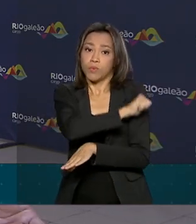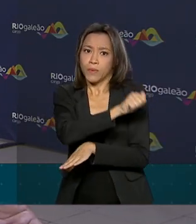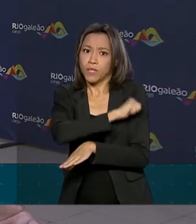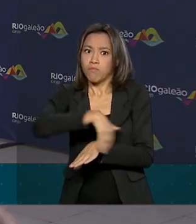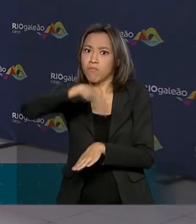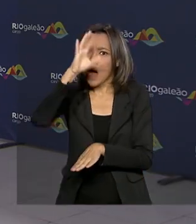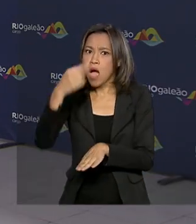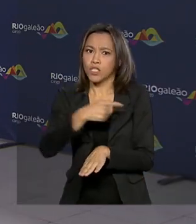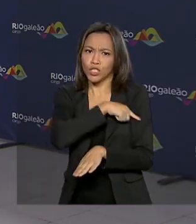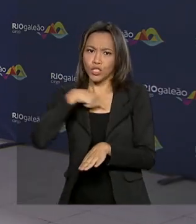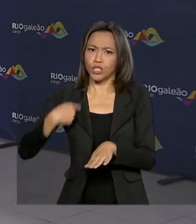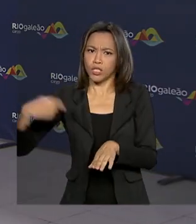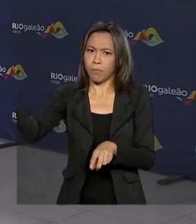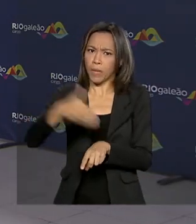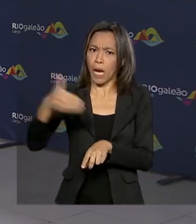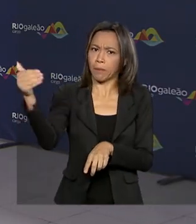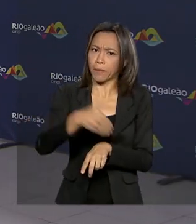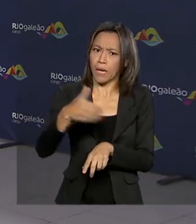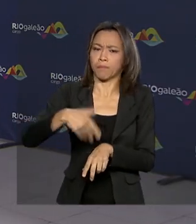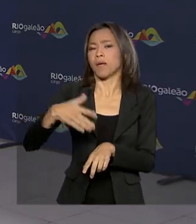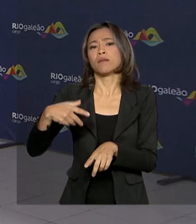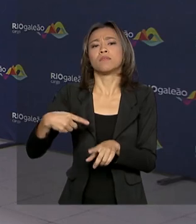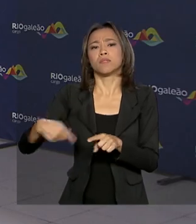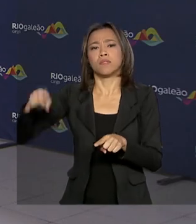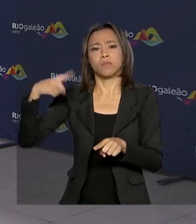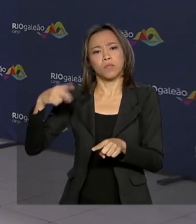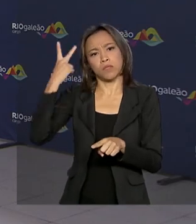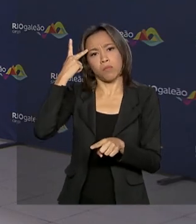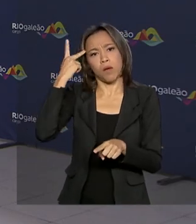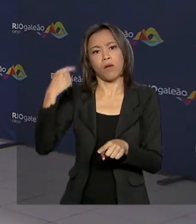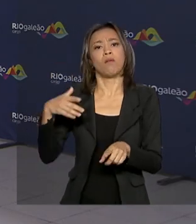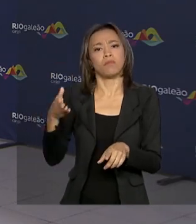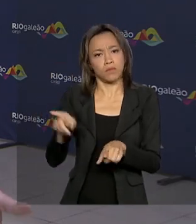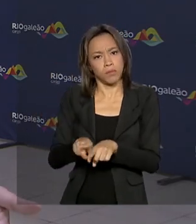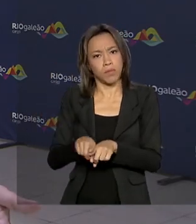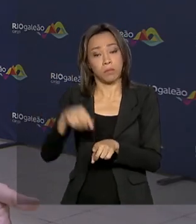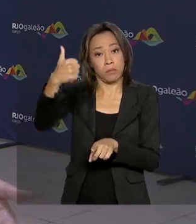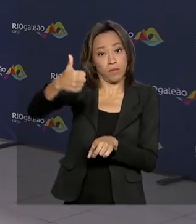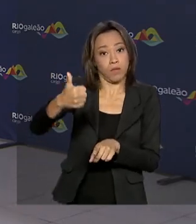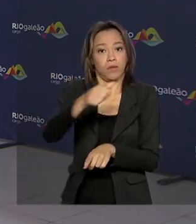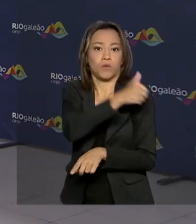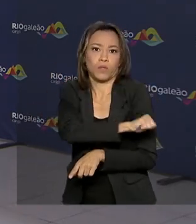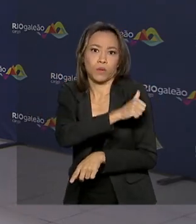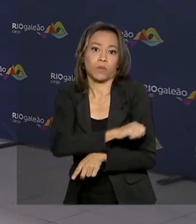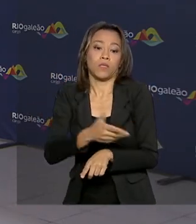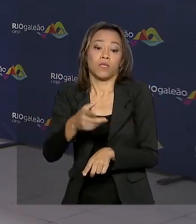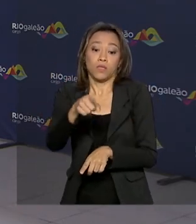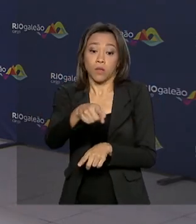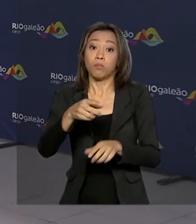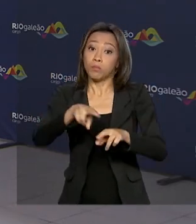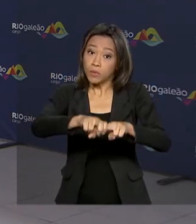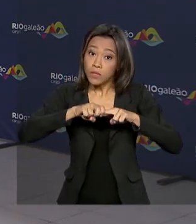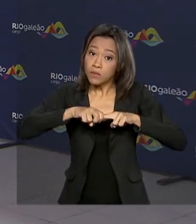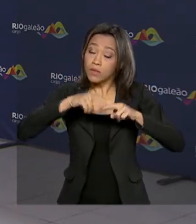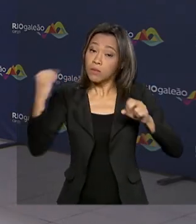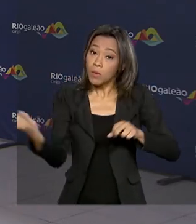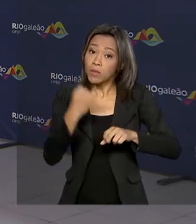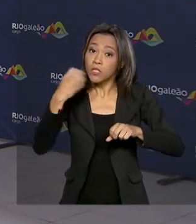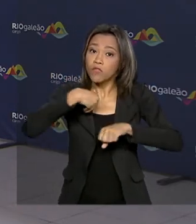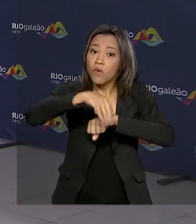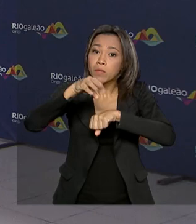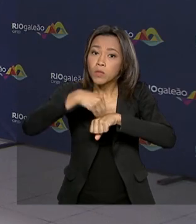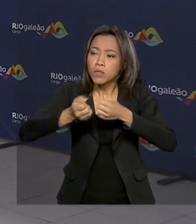Ficam atrás apenas de Guarulhos, em São Paulo. Por isso, segundo a Anvisa, é fundamental ampliar a divulgação de informações